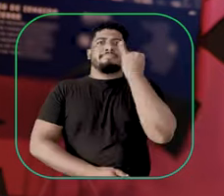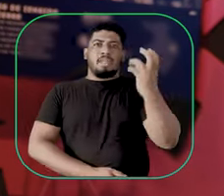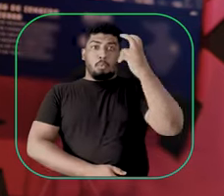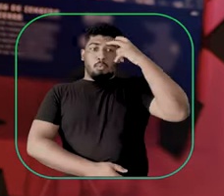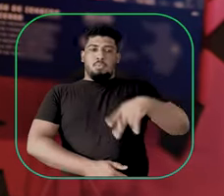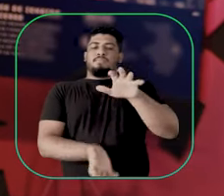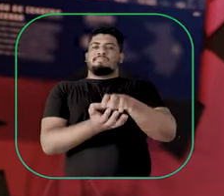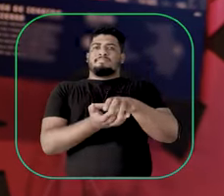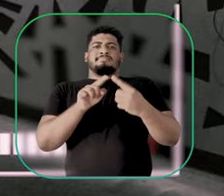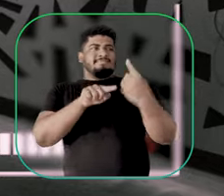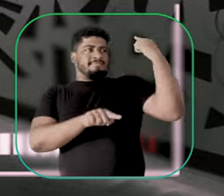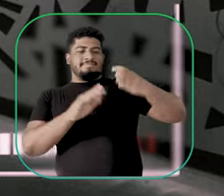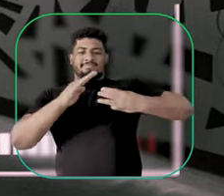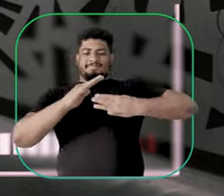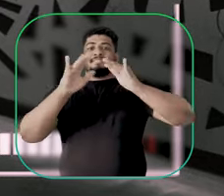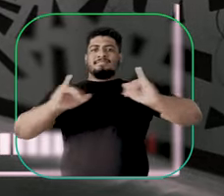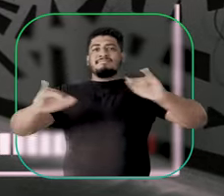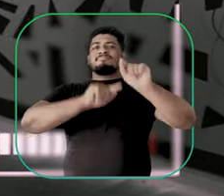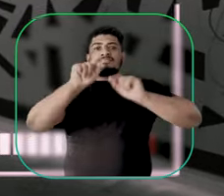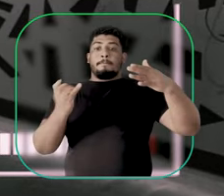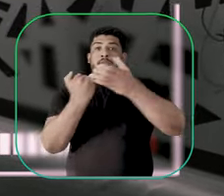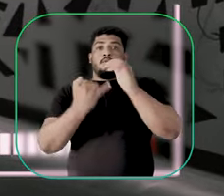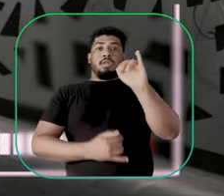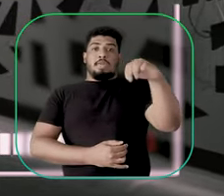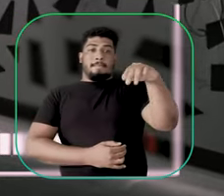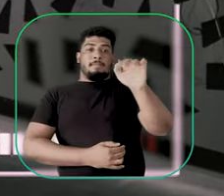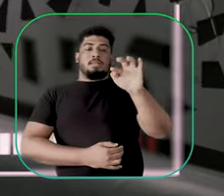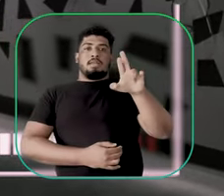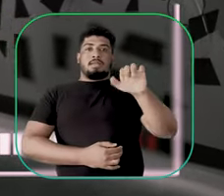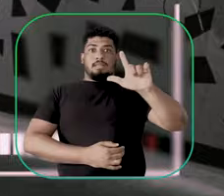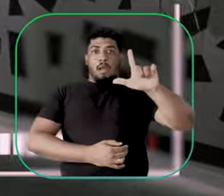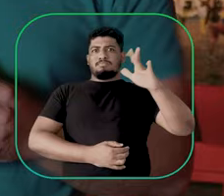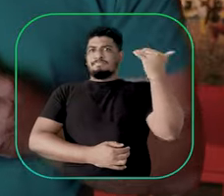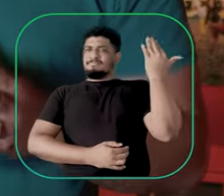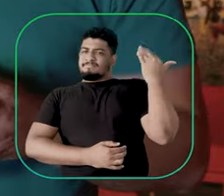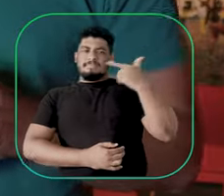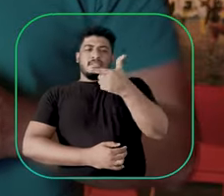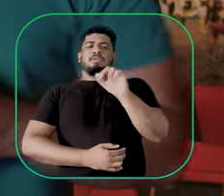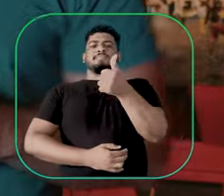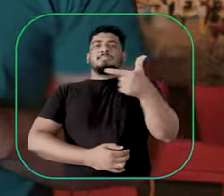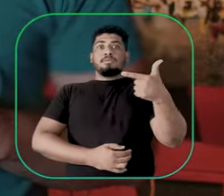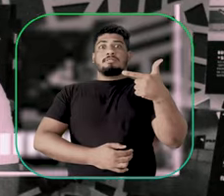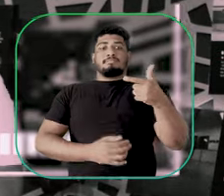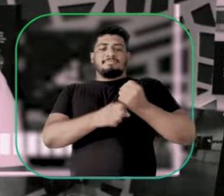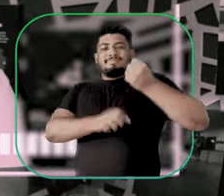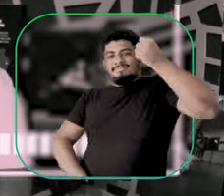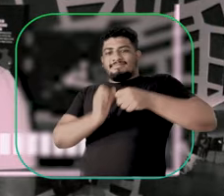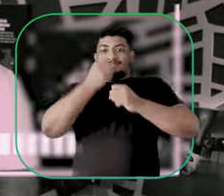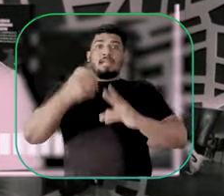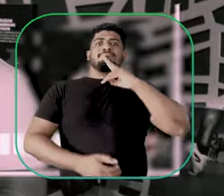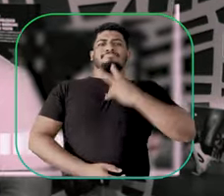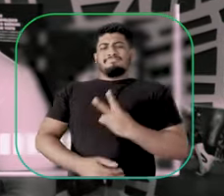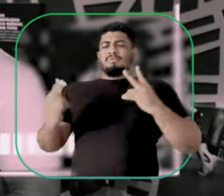Patrimônio Material da Humanidade, decretado pelo Unesco em 2012, o frevo vem sendo reconhecido e valorizado no mundo inteiro. Quando nossa